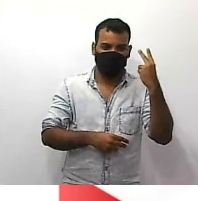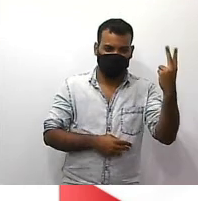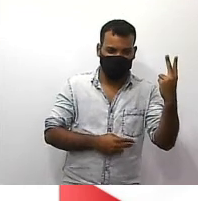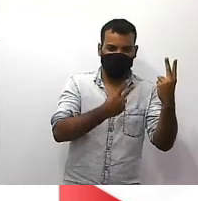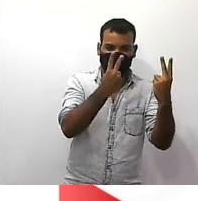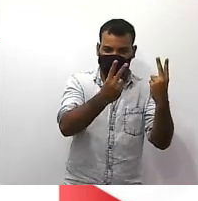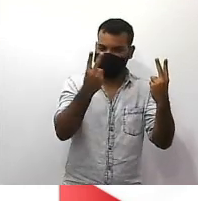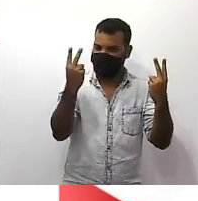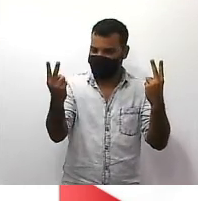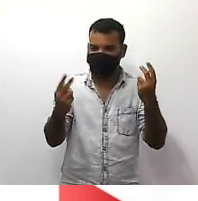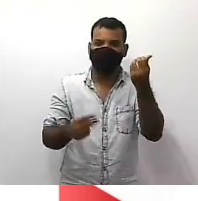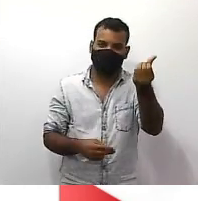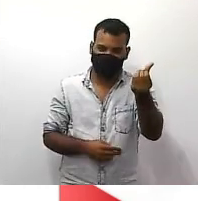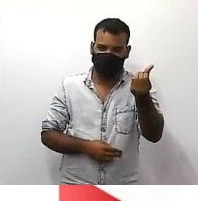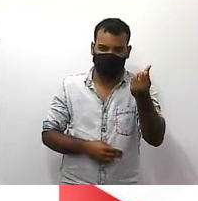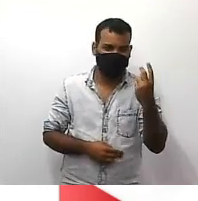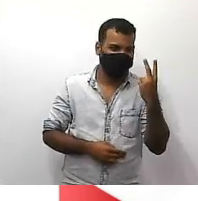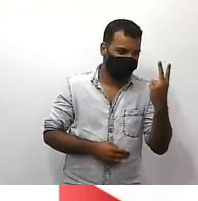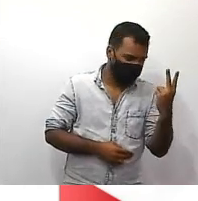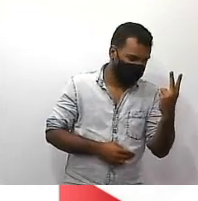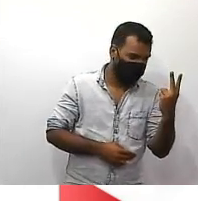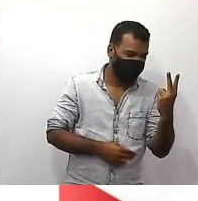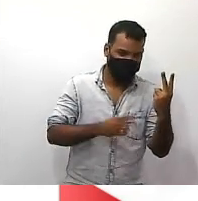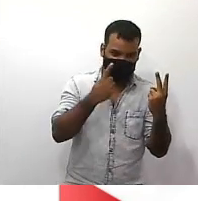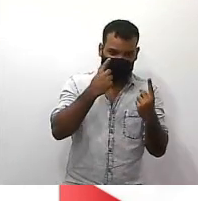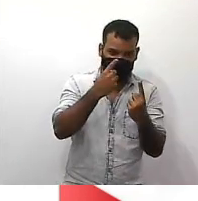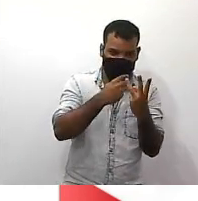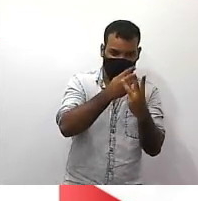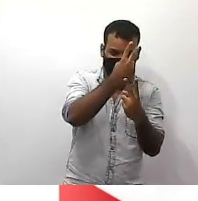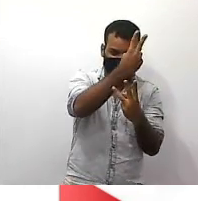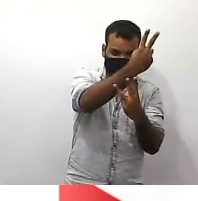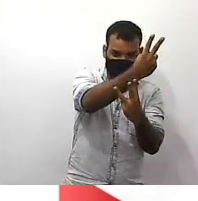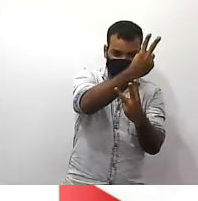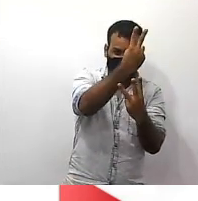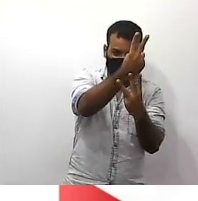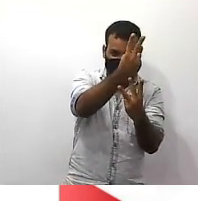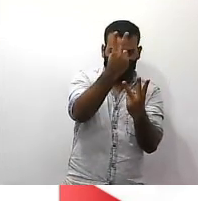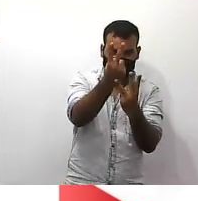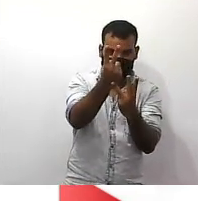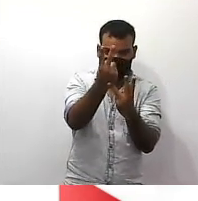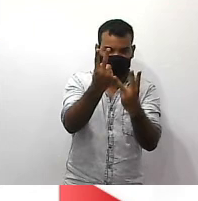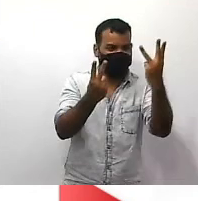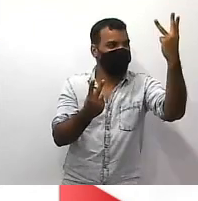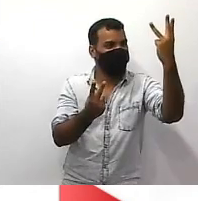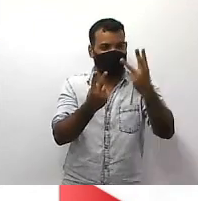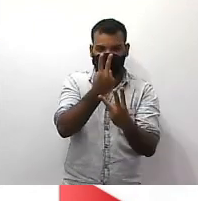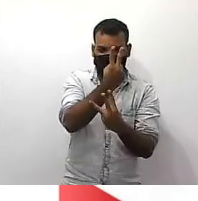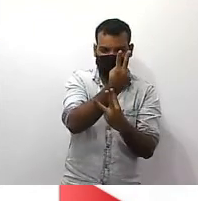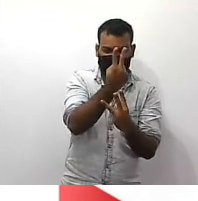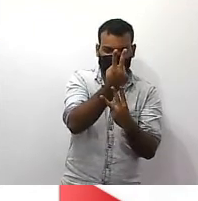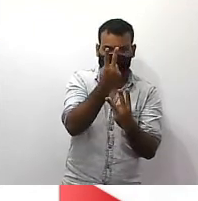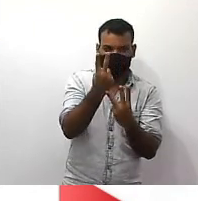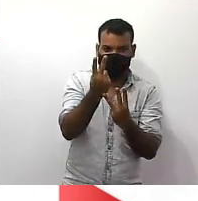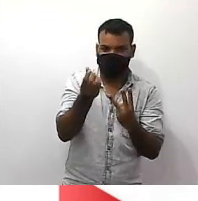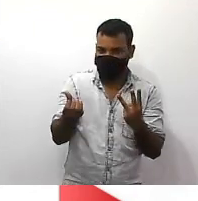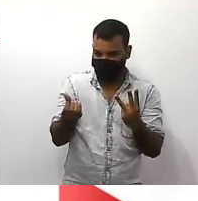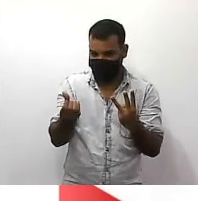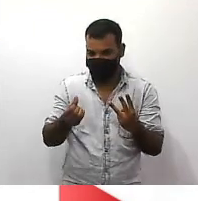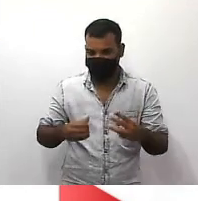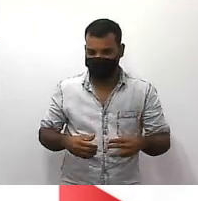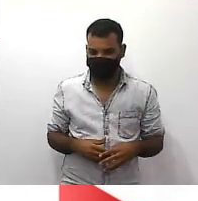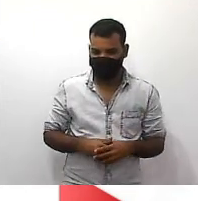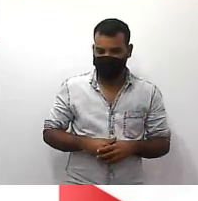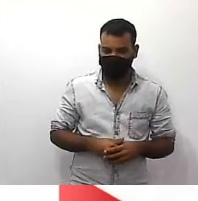a porcentagem vou deixar bem claro a questão nem precisava da porcentagem mas eu vou dar